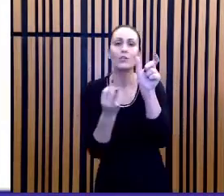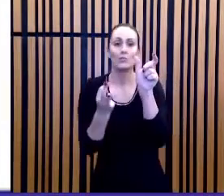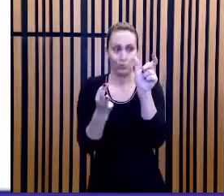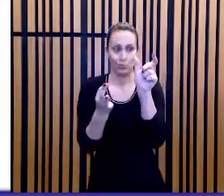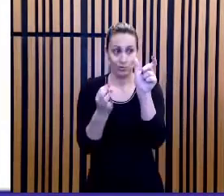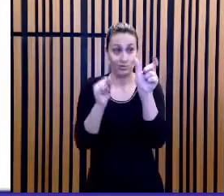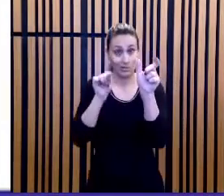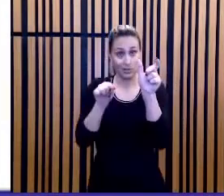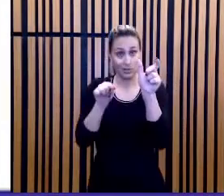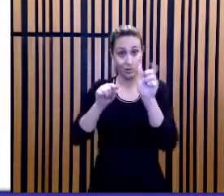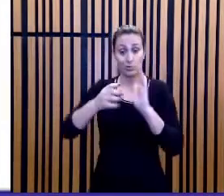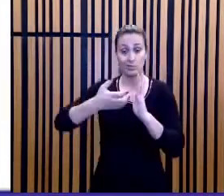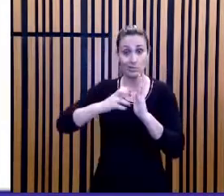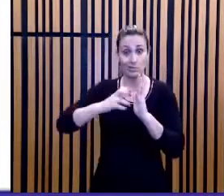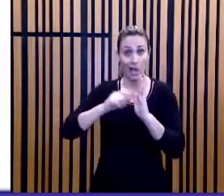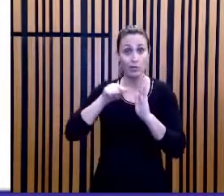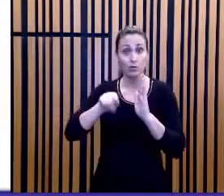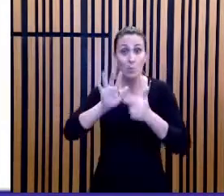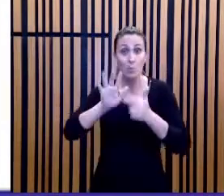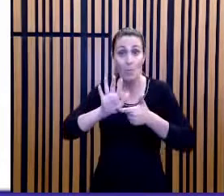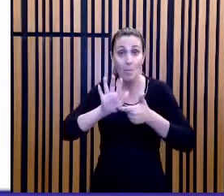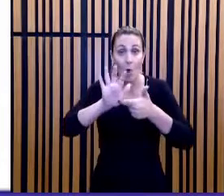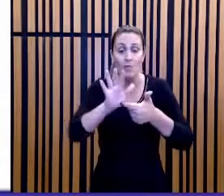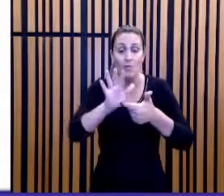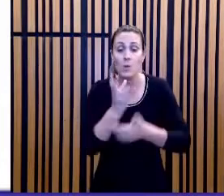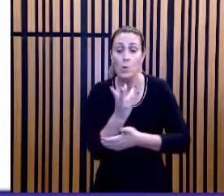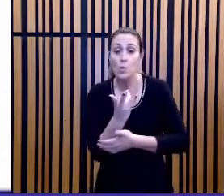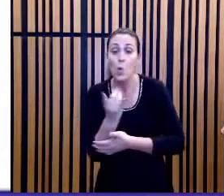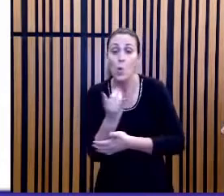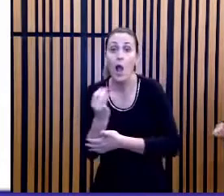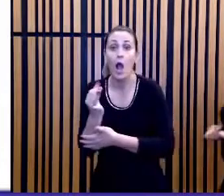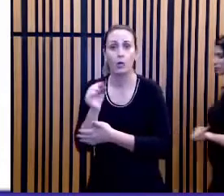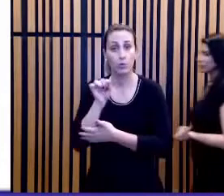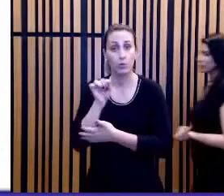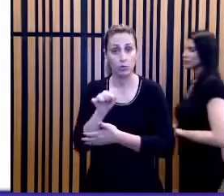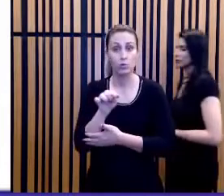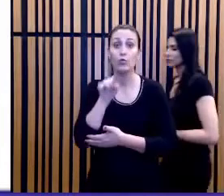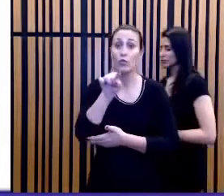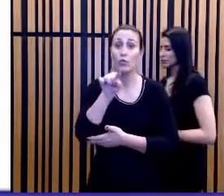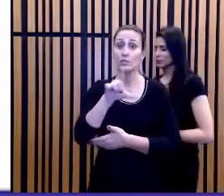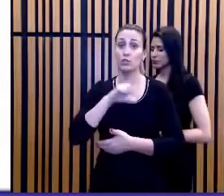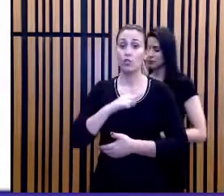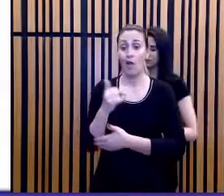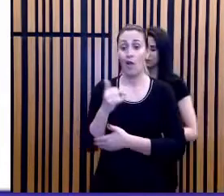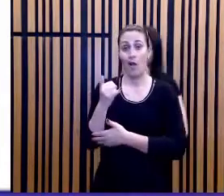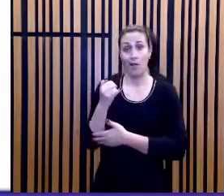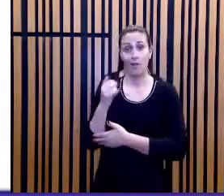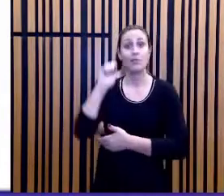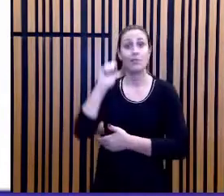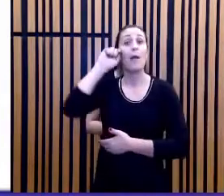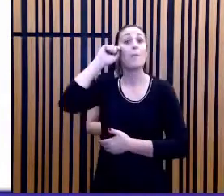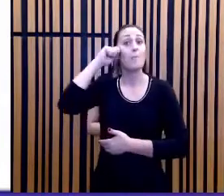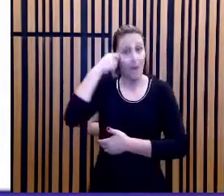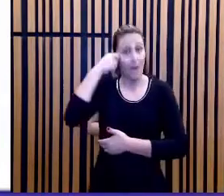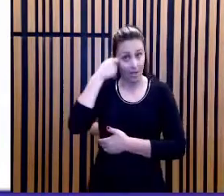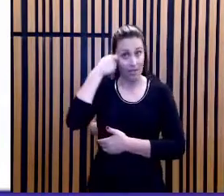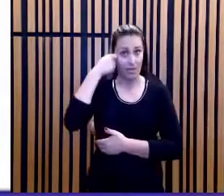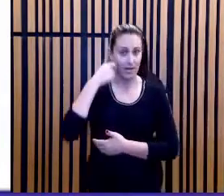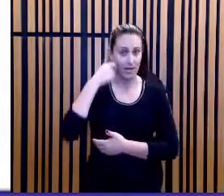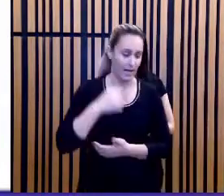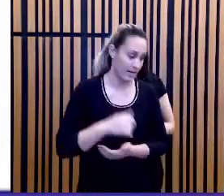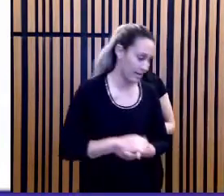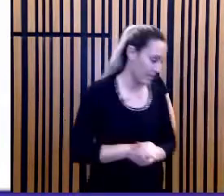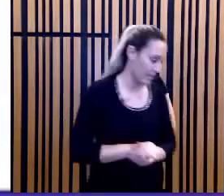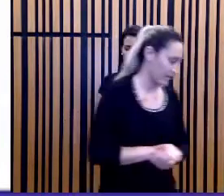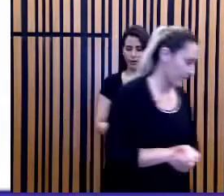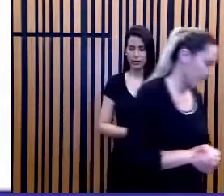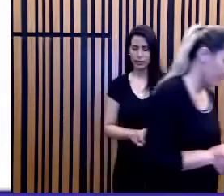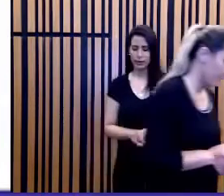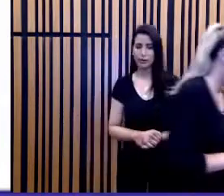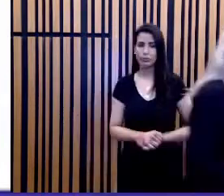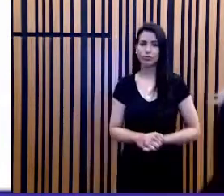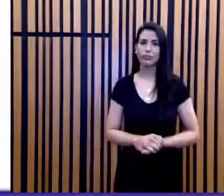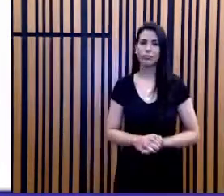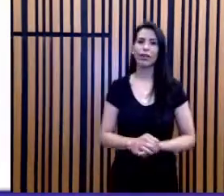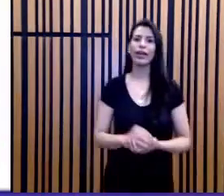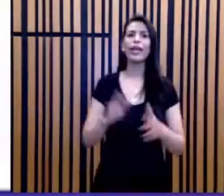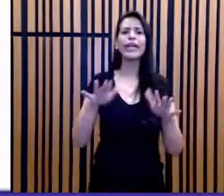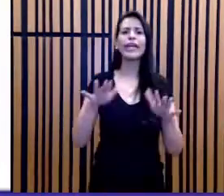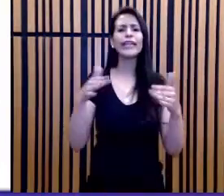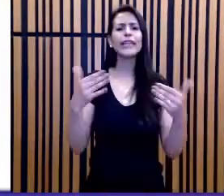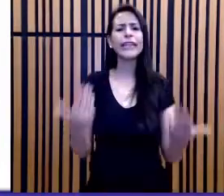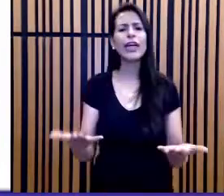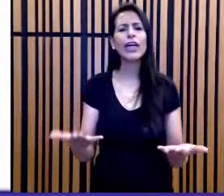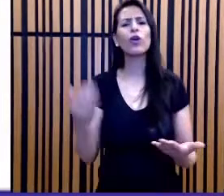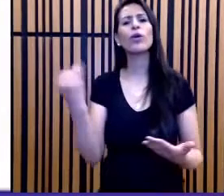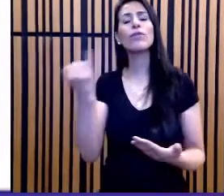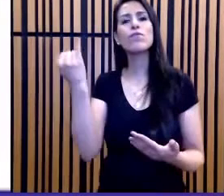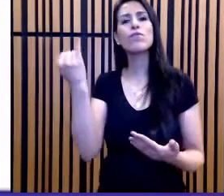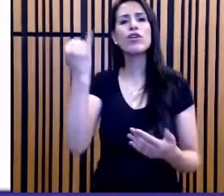os dados que representam, portanto, quantidades. Você só vai ter uma caneta preta, certo? Então, tome o cuidado de fazer um sublinhadinho em zigue-zague